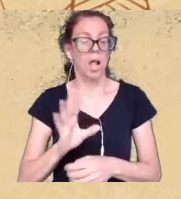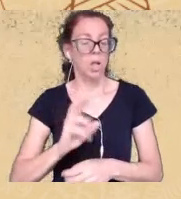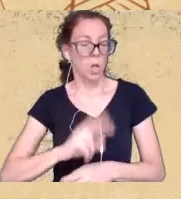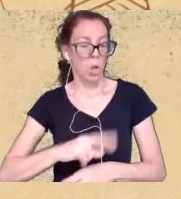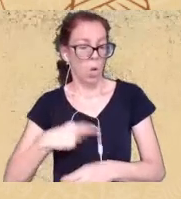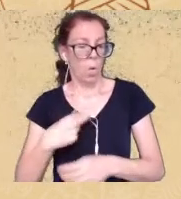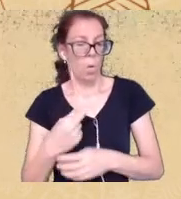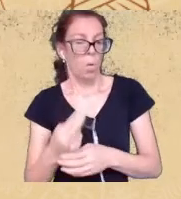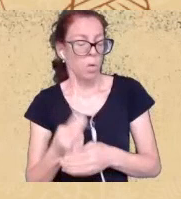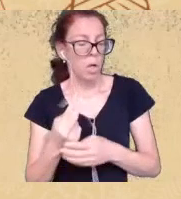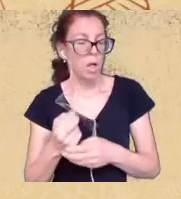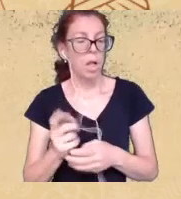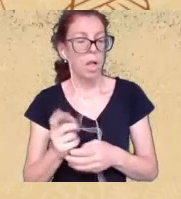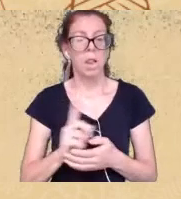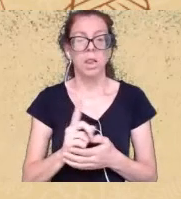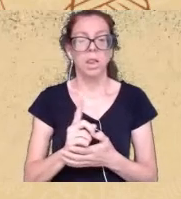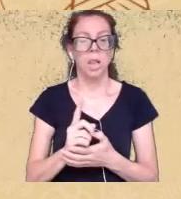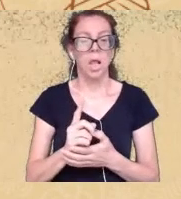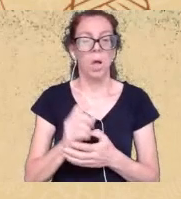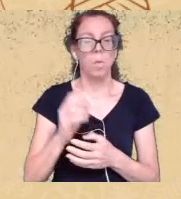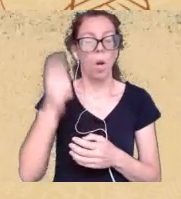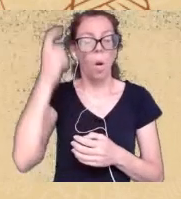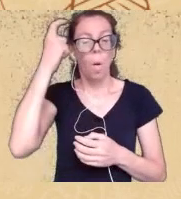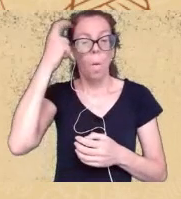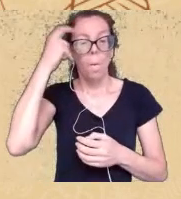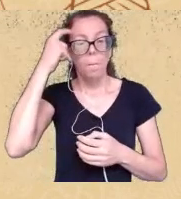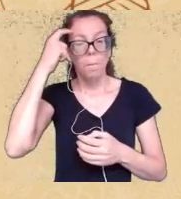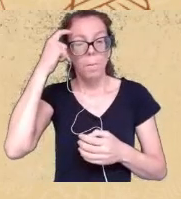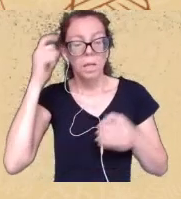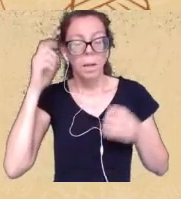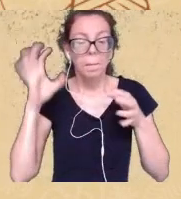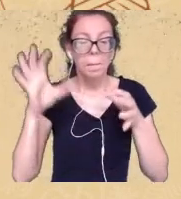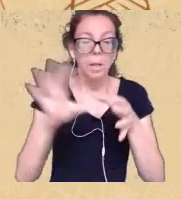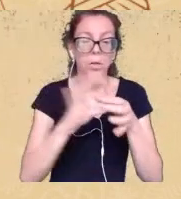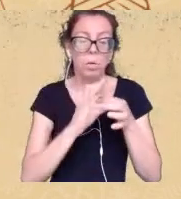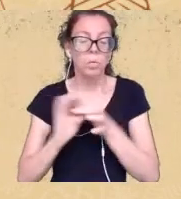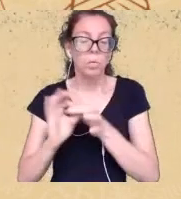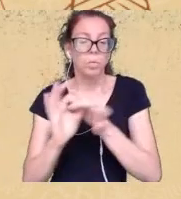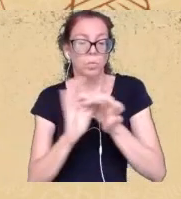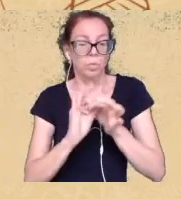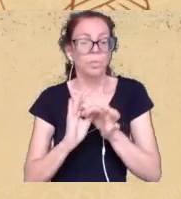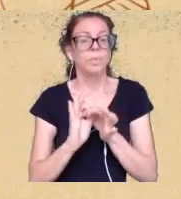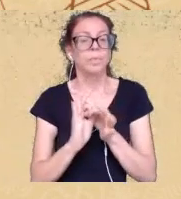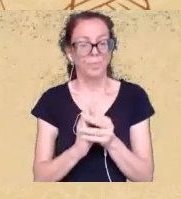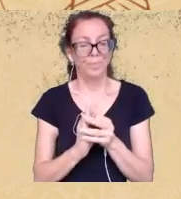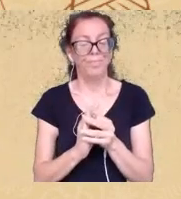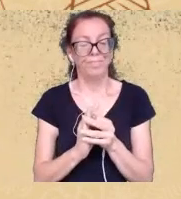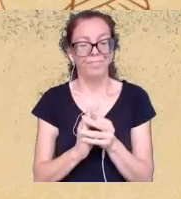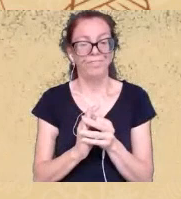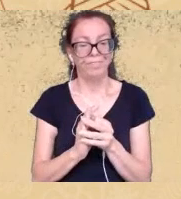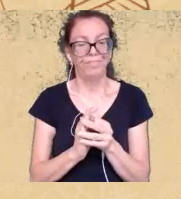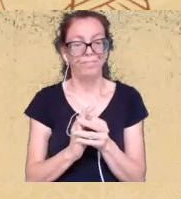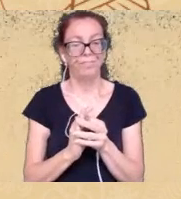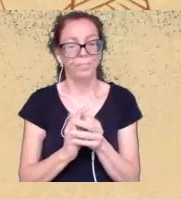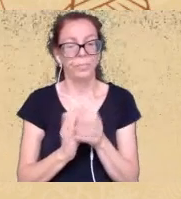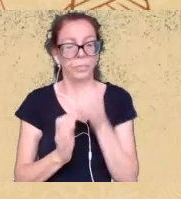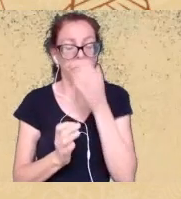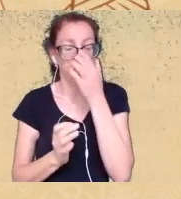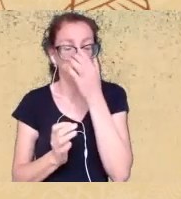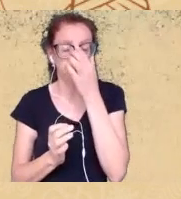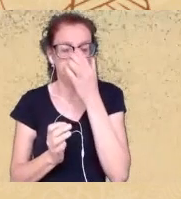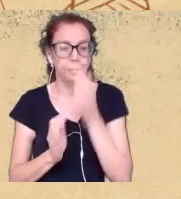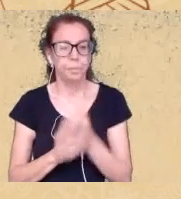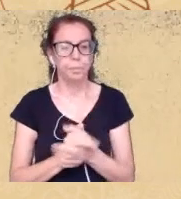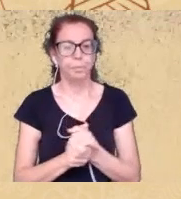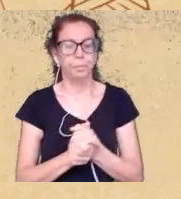pensamento e impõe uma agenda no mundo todo sobre o que é moral o é culpa o que é mérito então isso